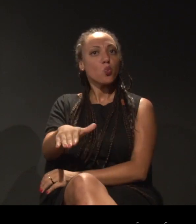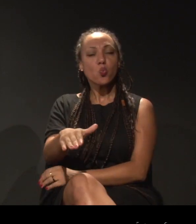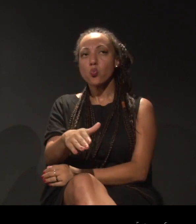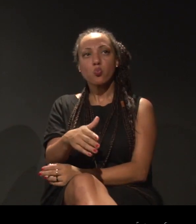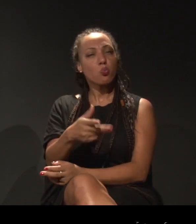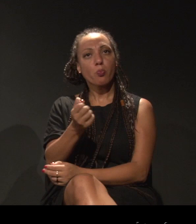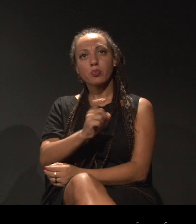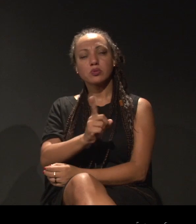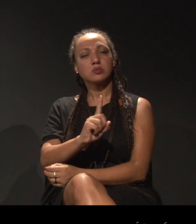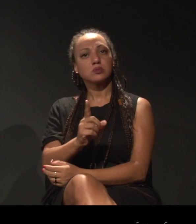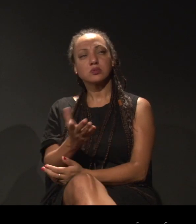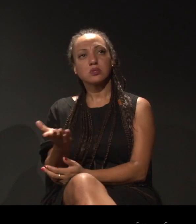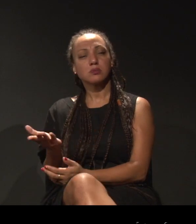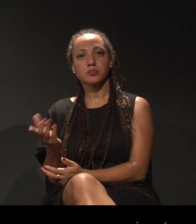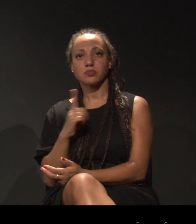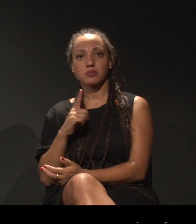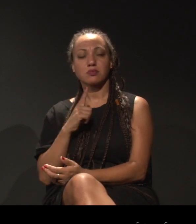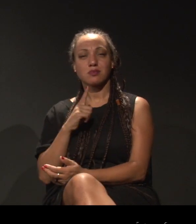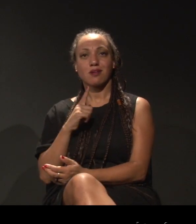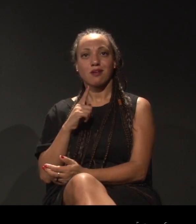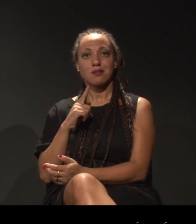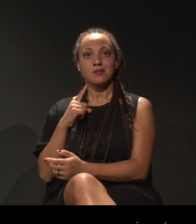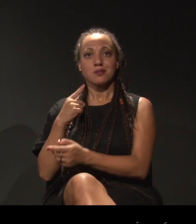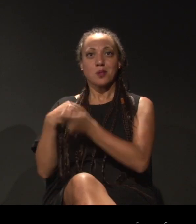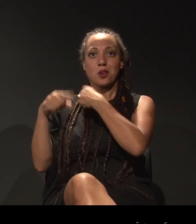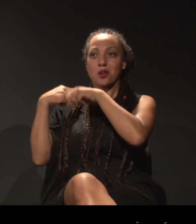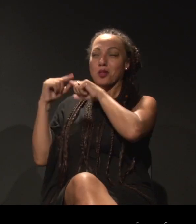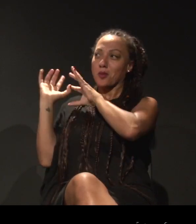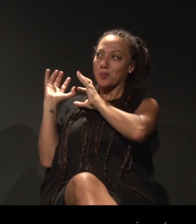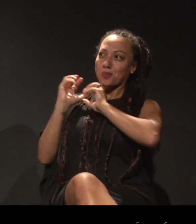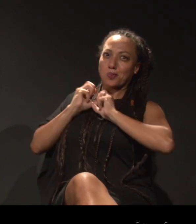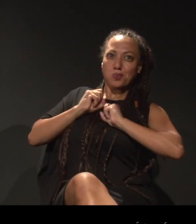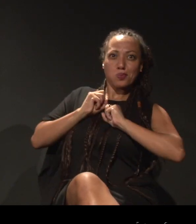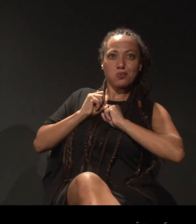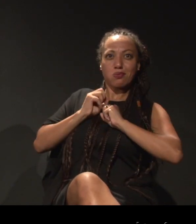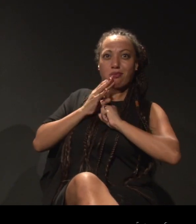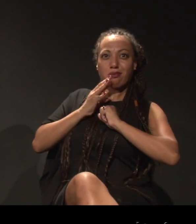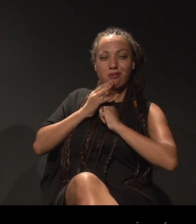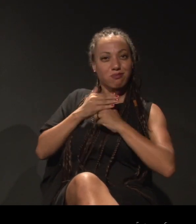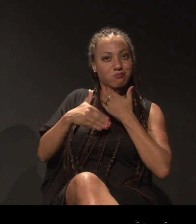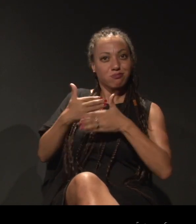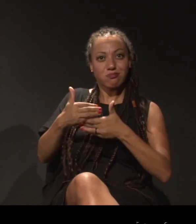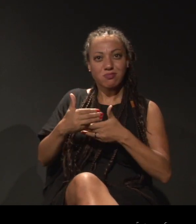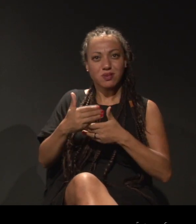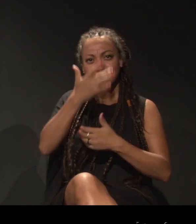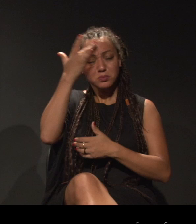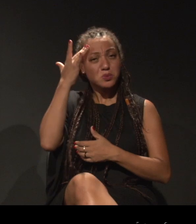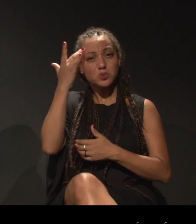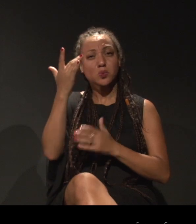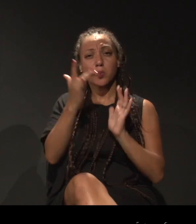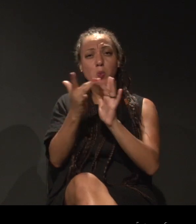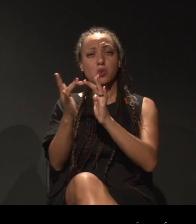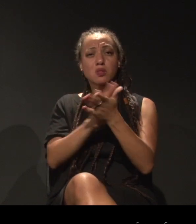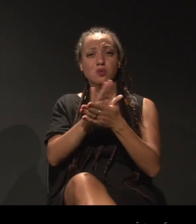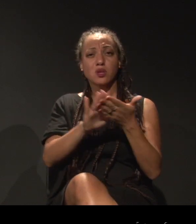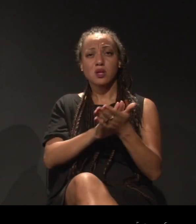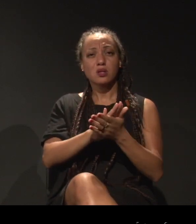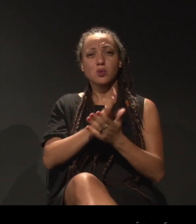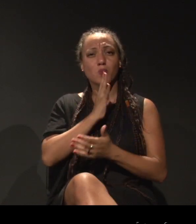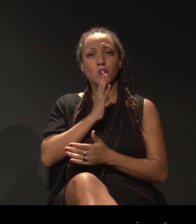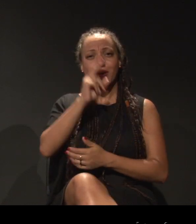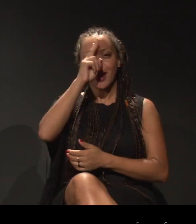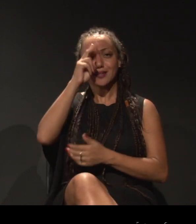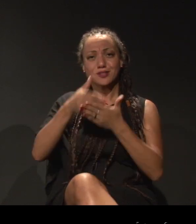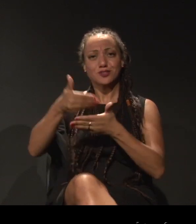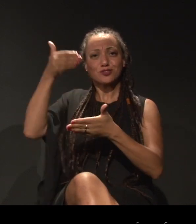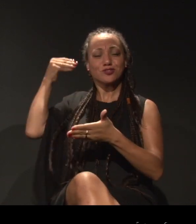minhas alunas. e as pessoas não conversam, as pessoas não sabem de onde elas vieram e parecem que ficam sem